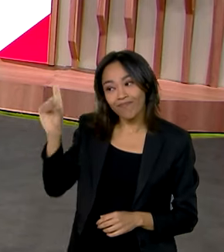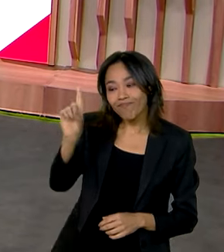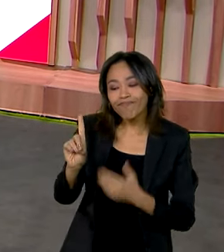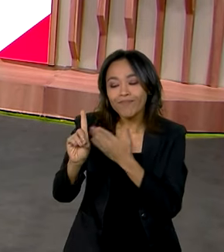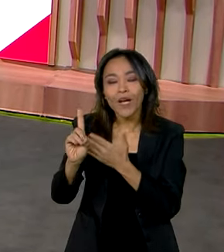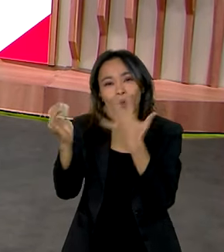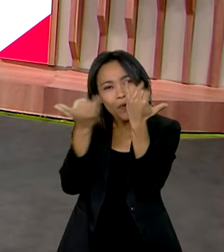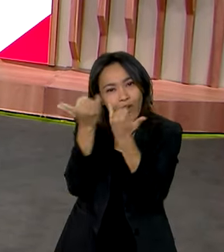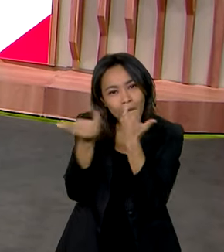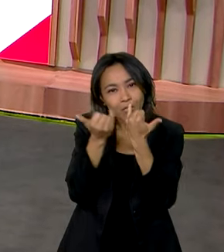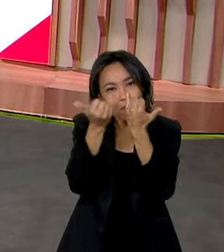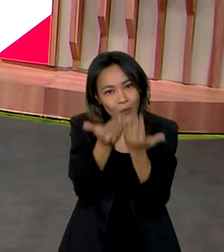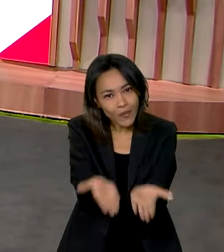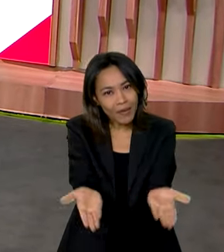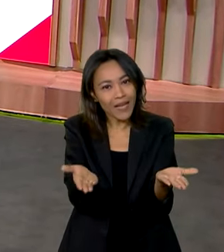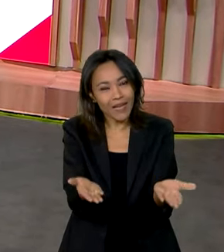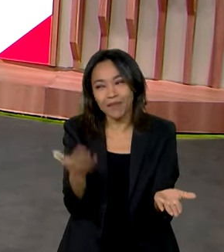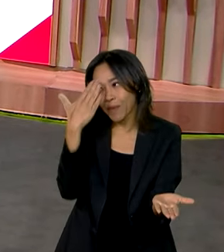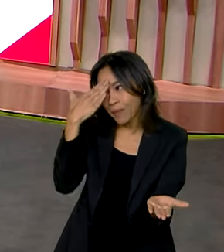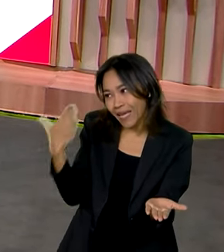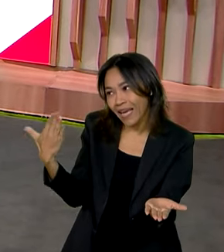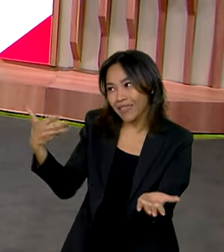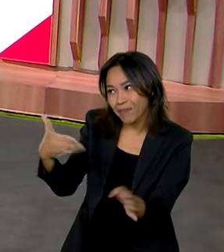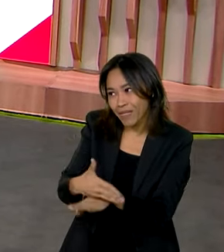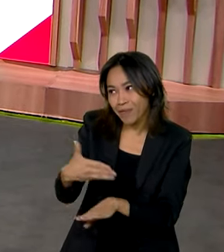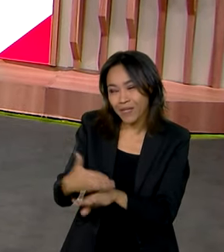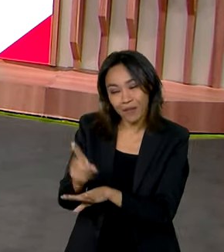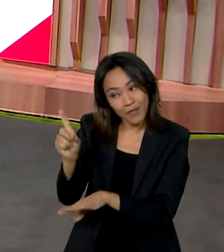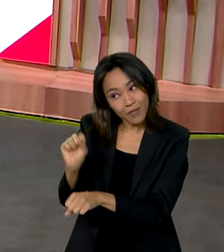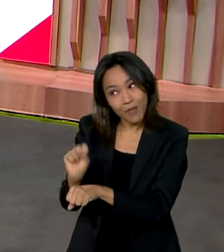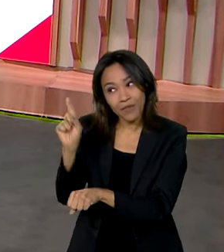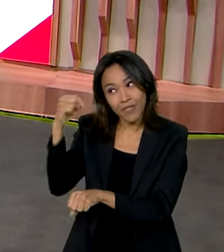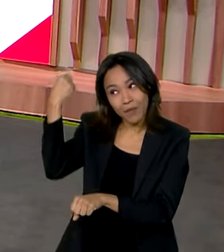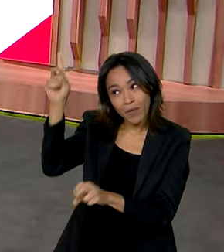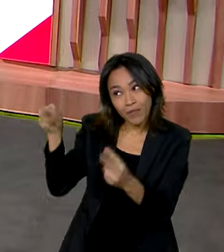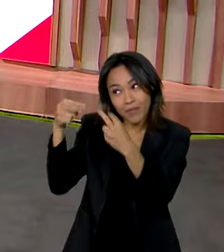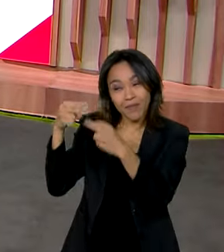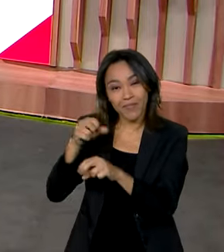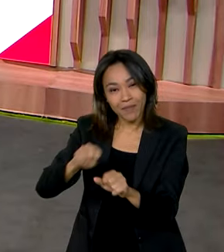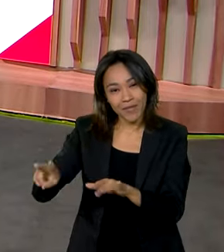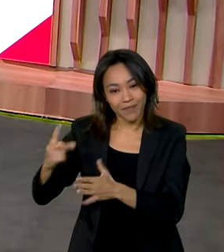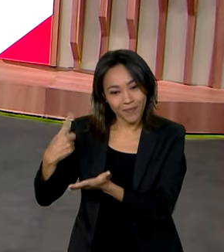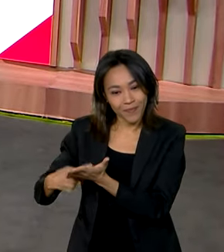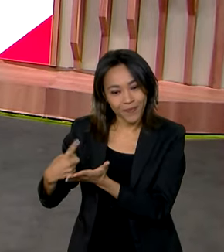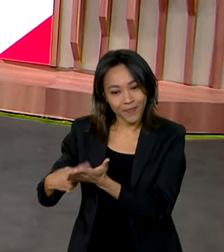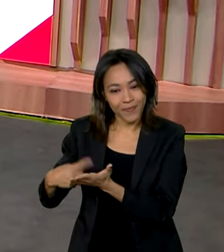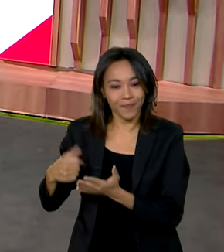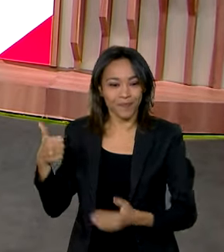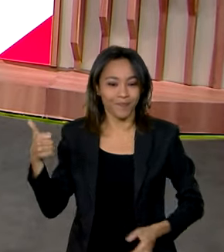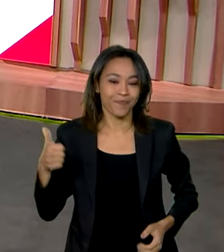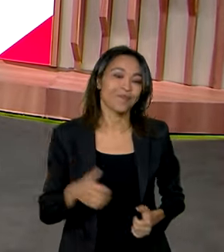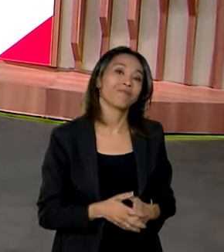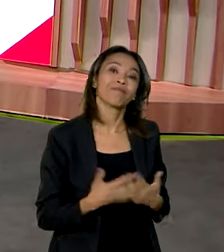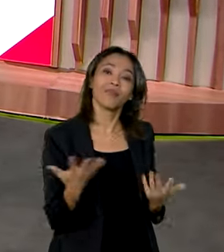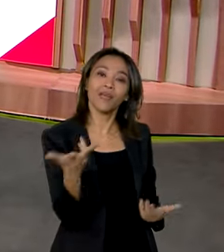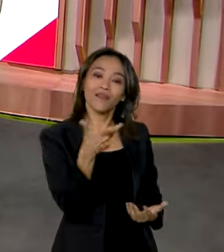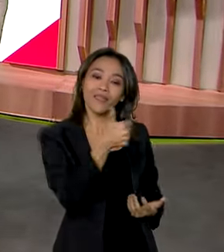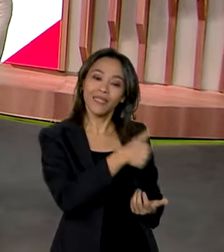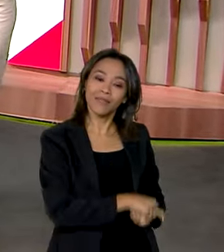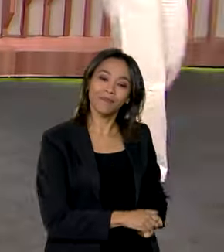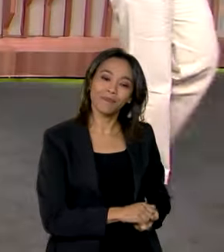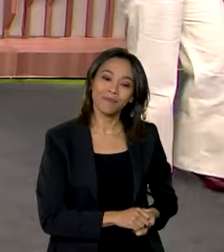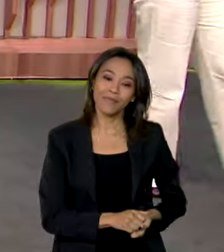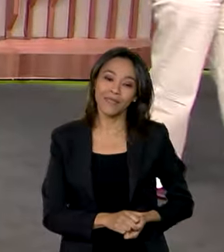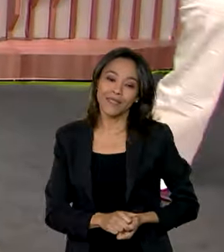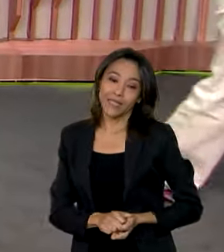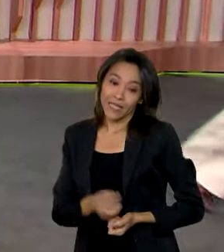importante aqui do Canal GOV. Muito obrigada pela participação e eu te aguardo na semana que vem. Combinado. Maravilha. E aí, como a gente acabou de ver